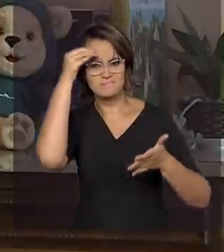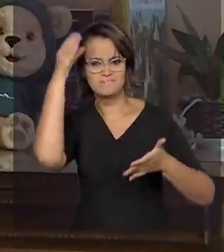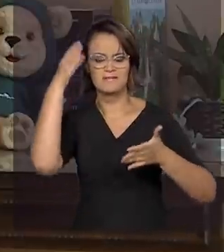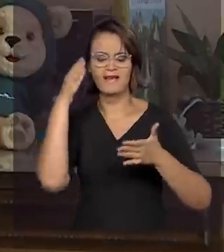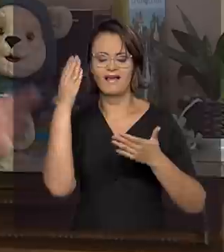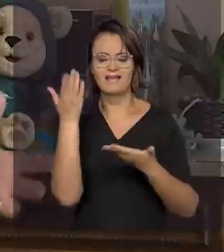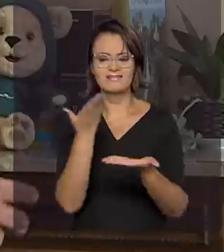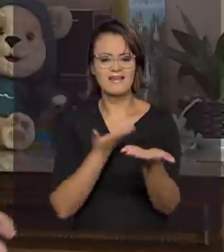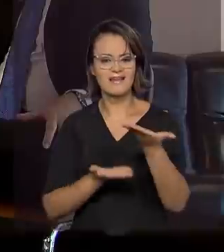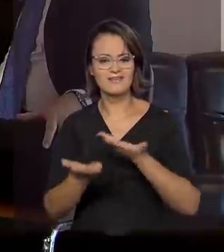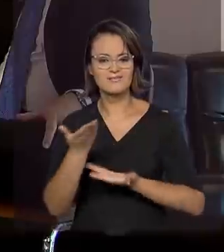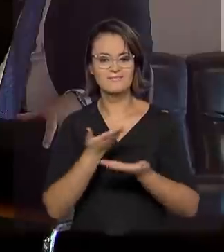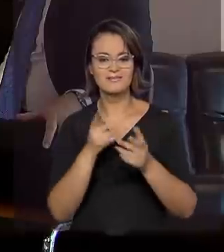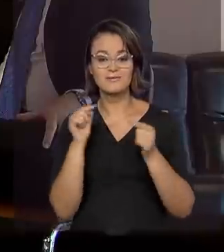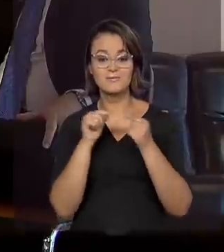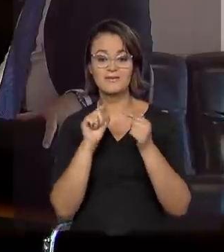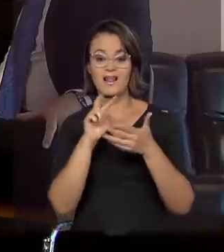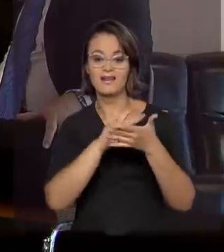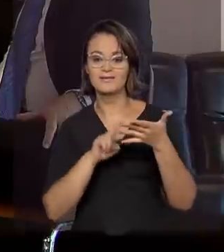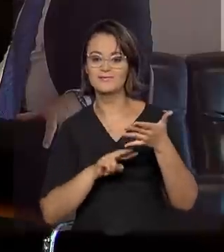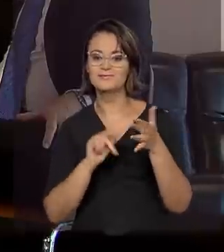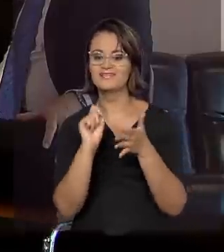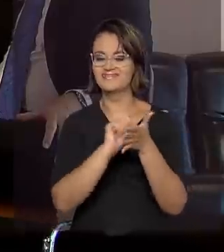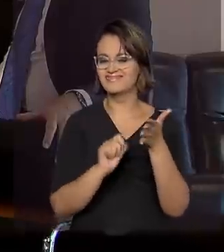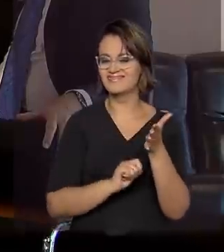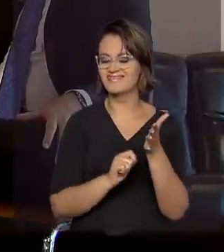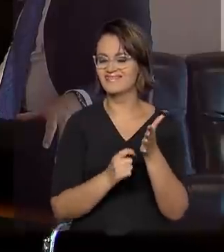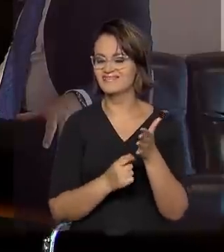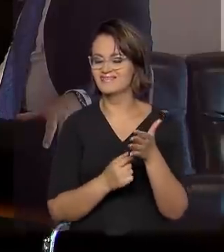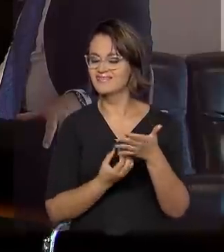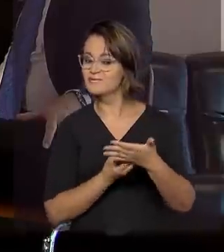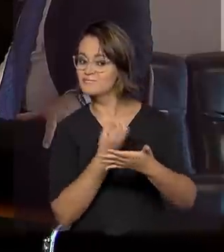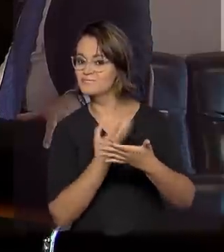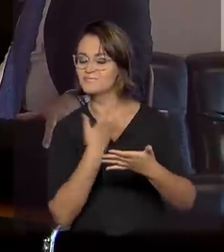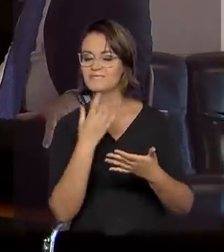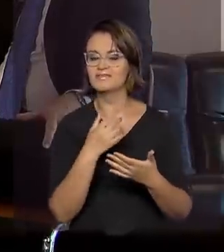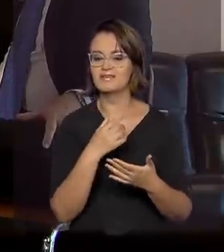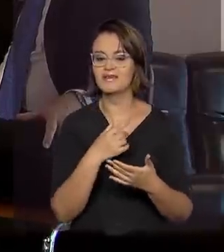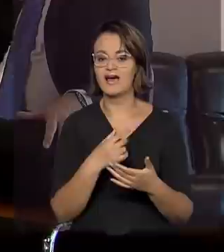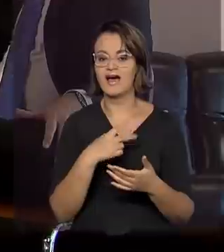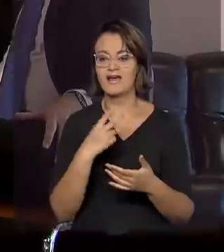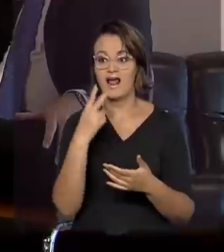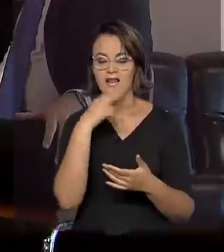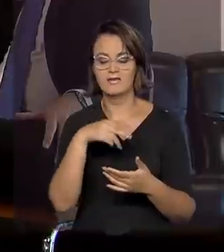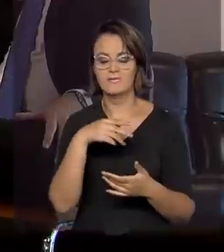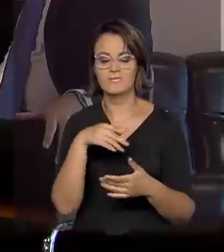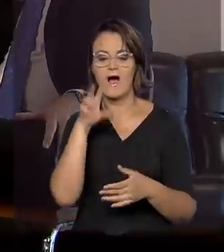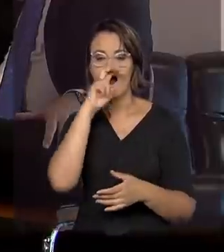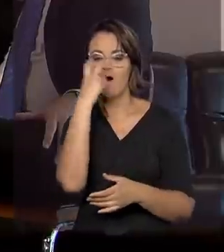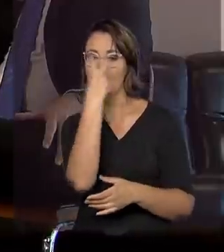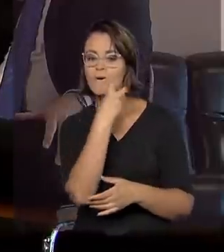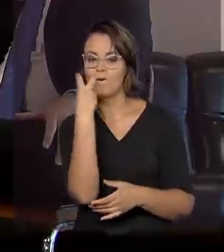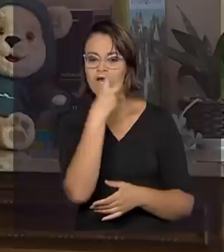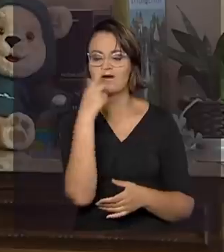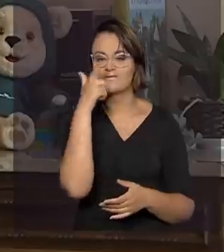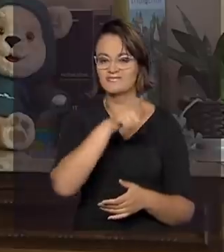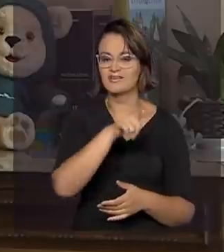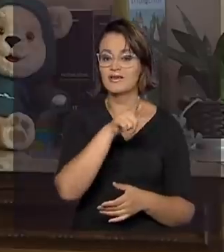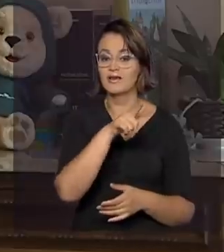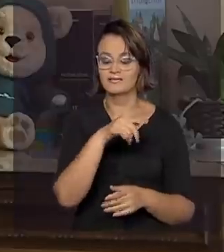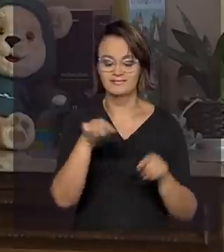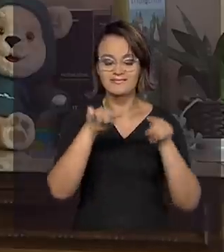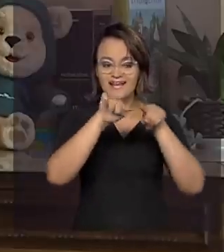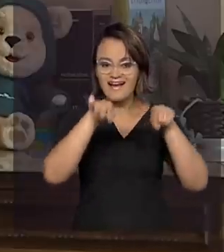relacionados à leitura, à escrita e ao desenvolvimento da linguagem oral, que são cultivados pelos pais no ambiente